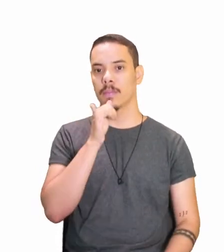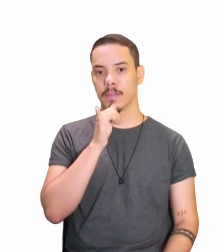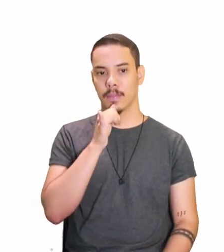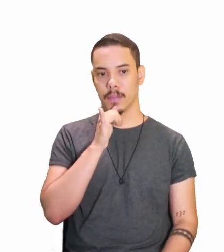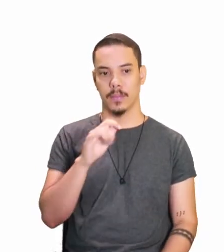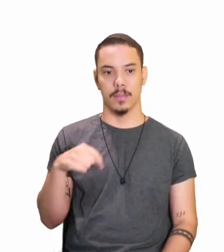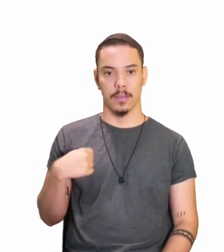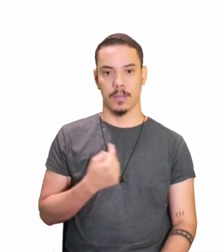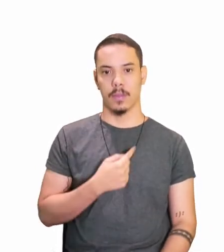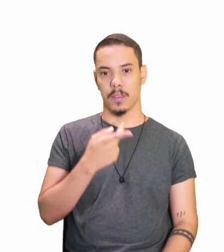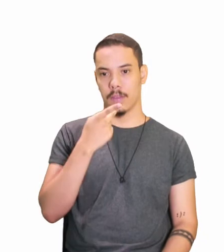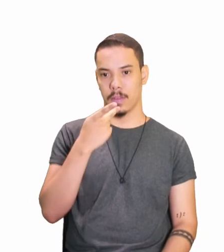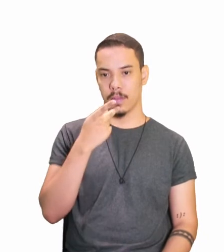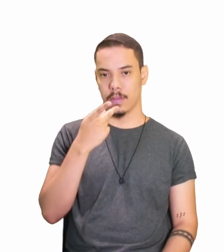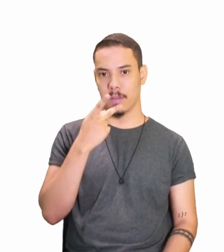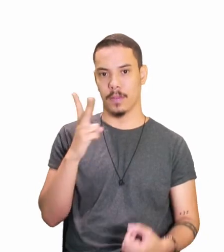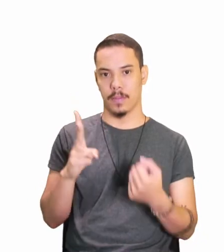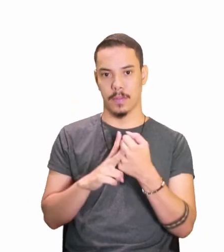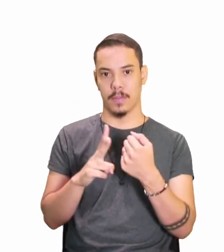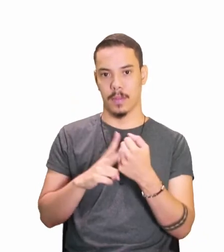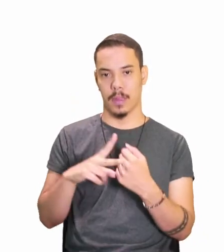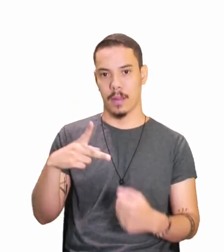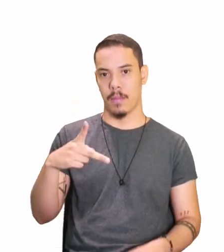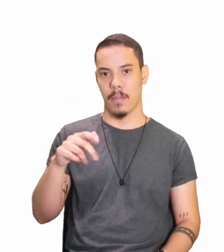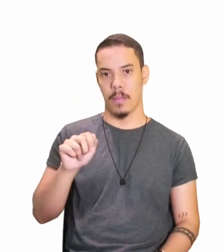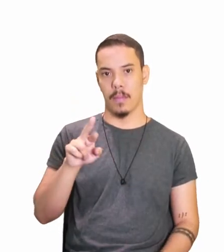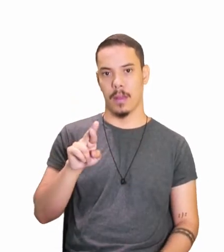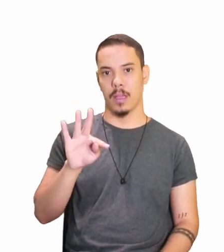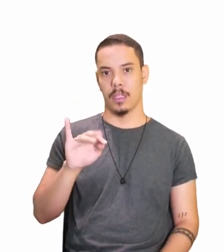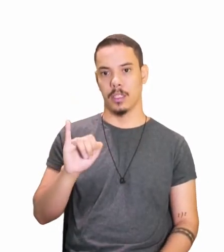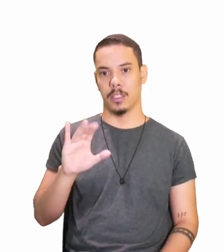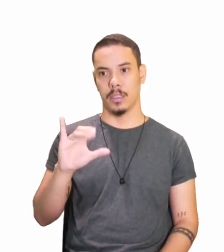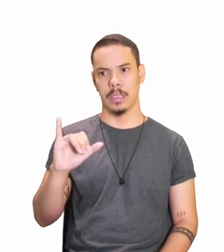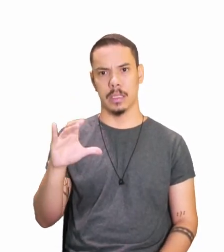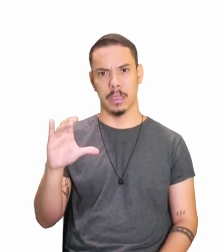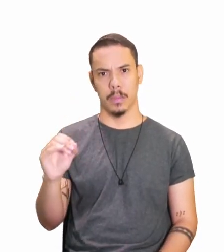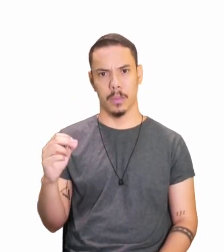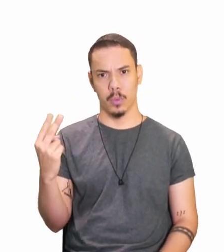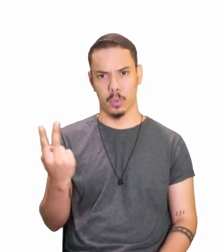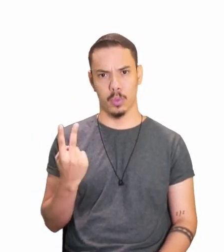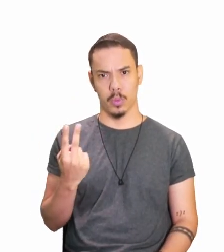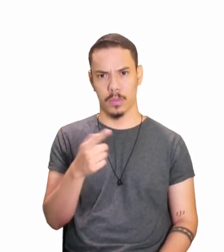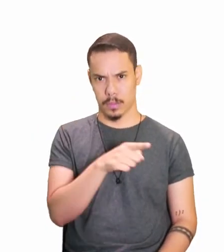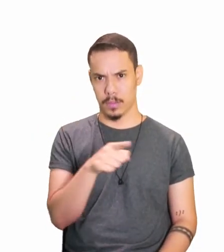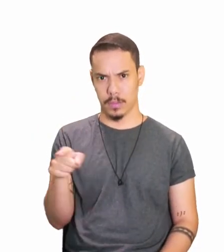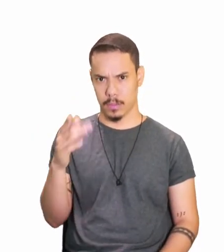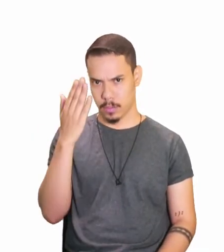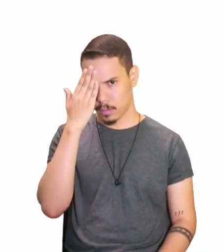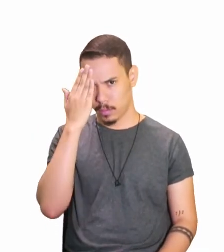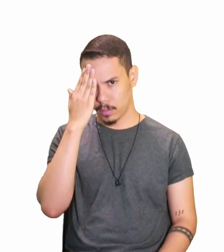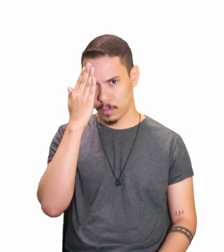participio duplo, aí eu pergunto a você, você sabe o é participio?